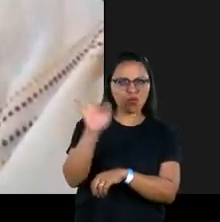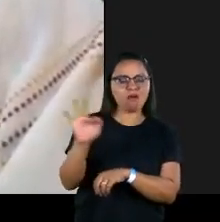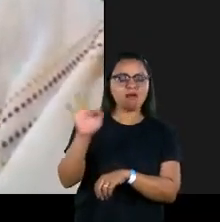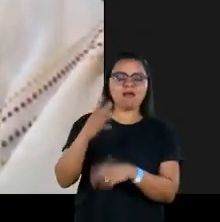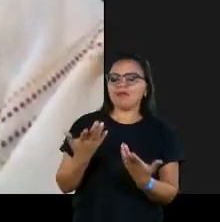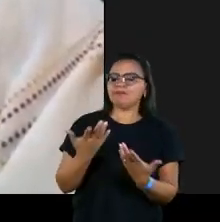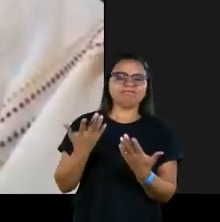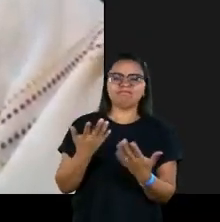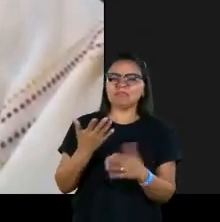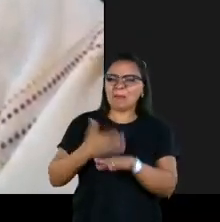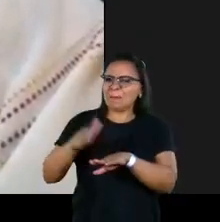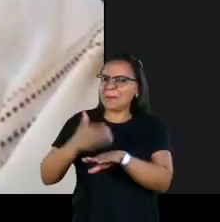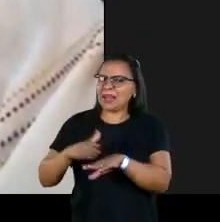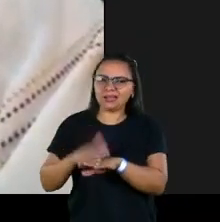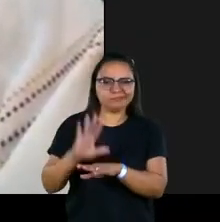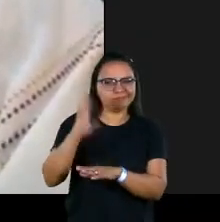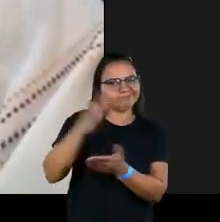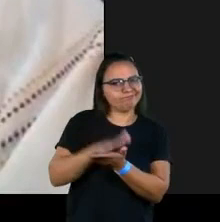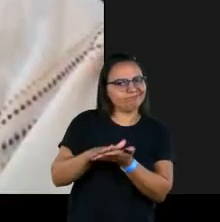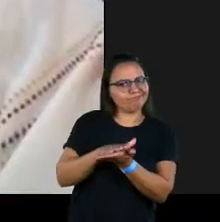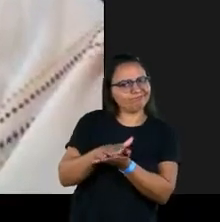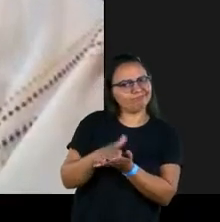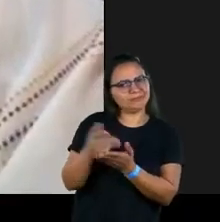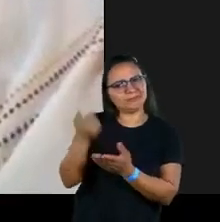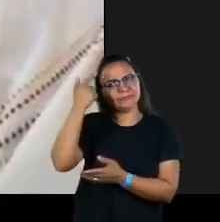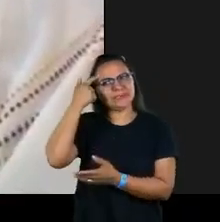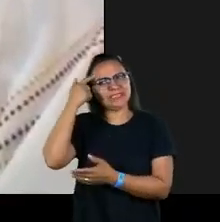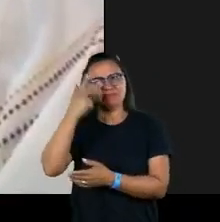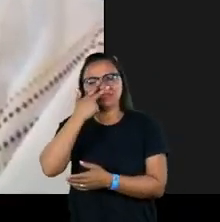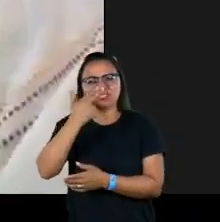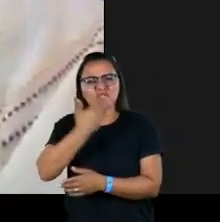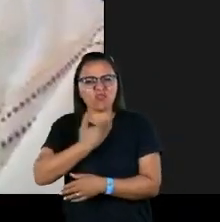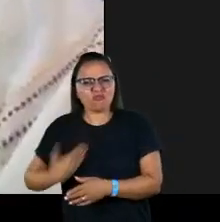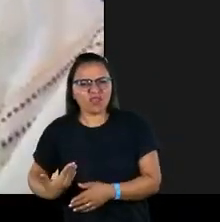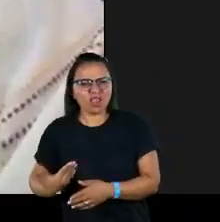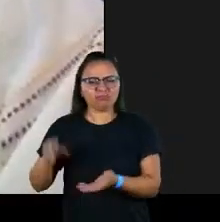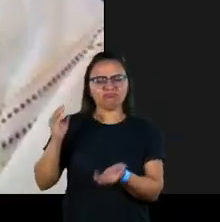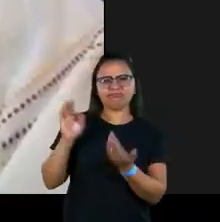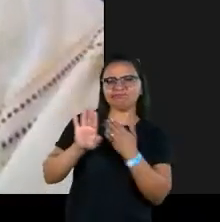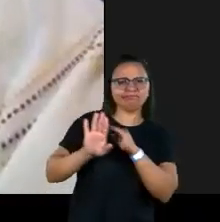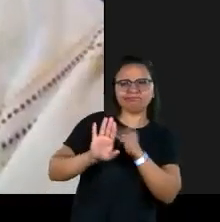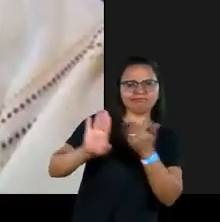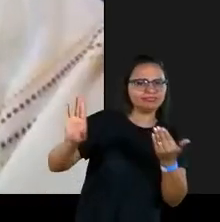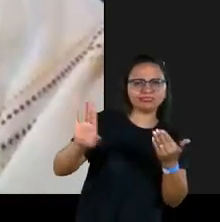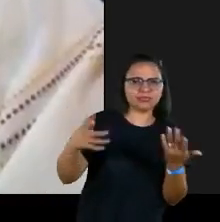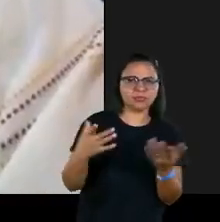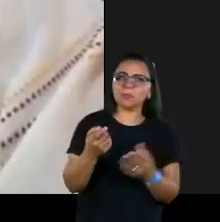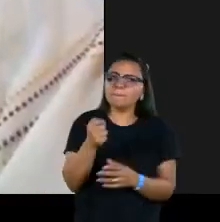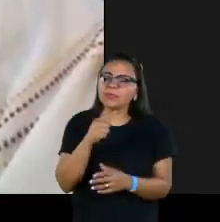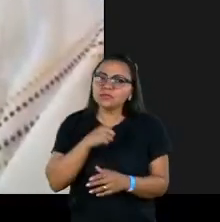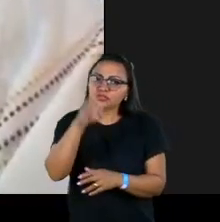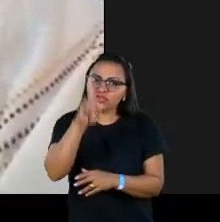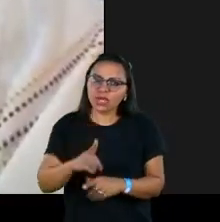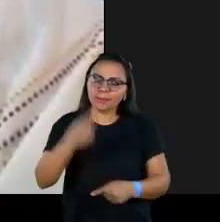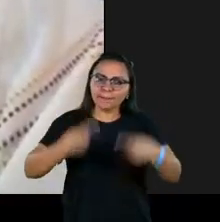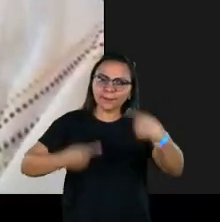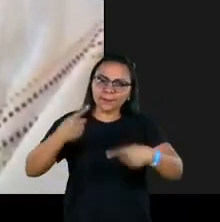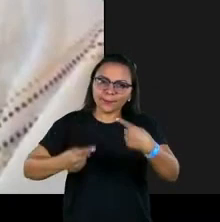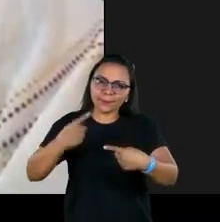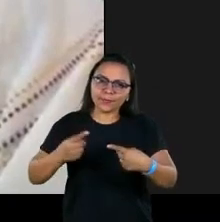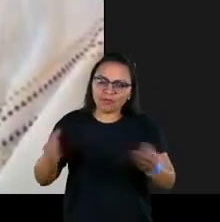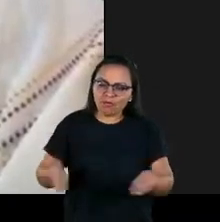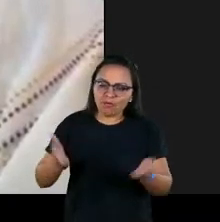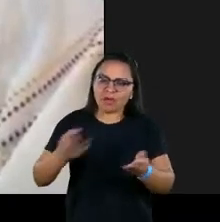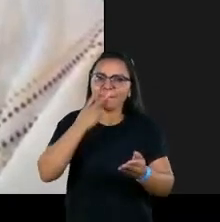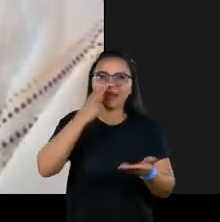real. E as pessoas não partem do princípio de que o estado é ausente. E o pouco que se tinha de política de direitos que nós avançamos está sendo tudo